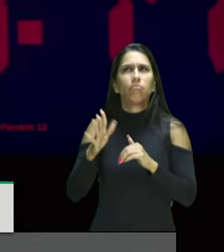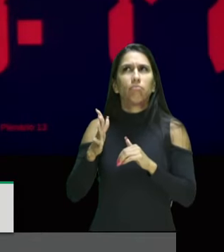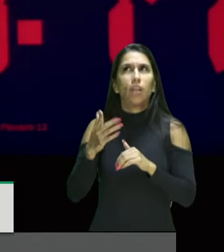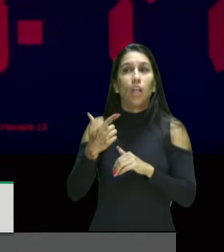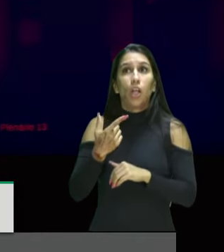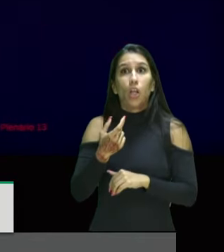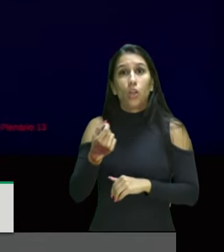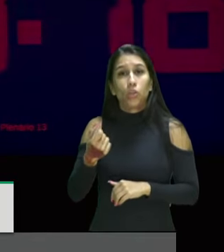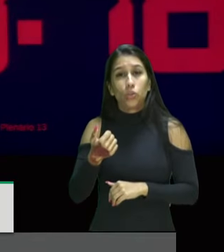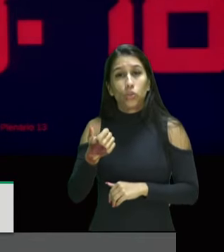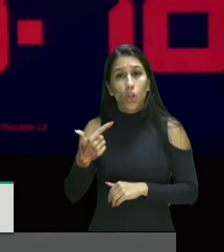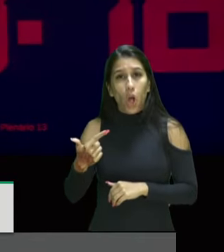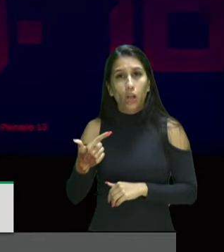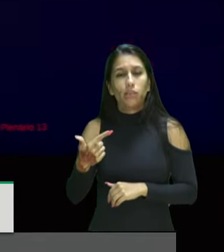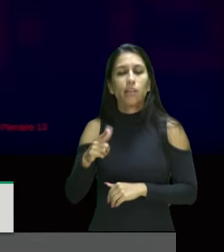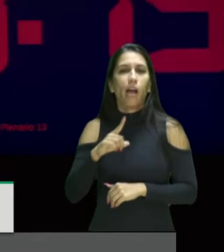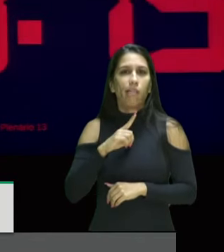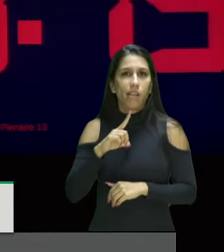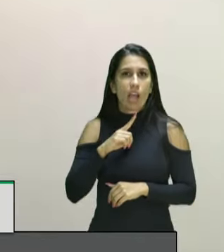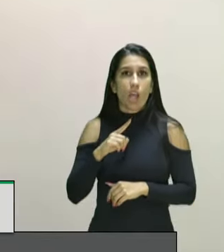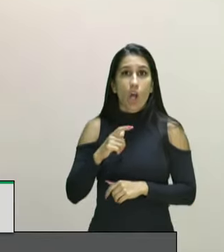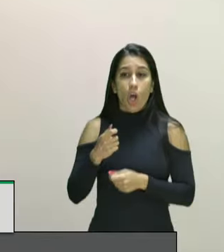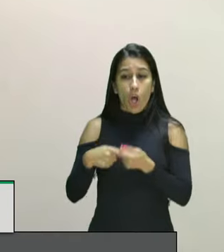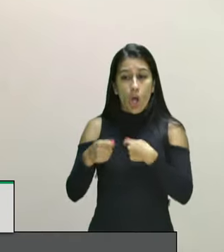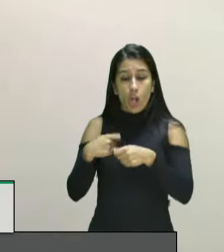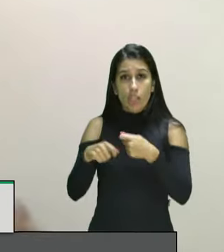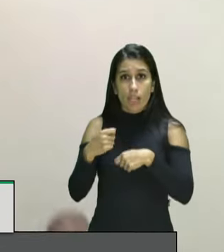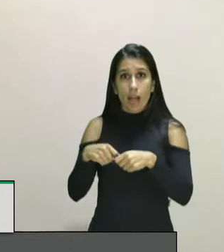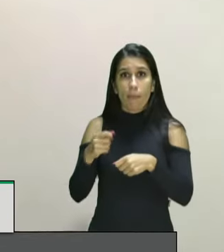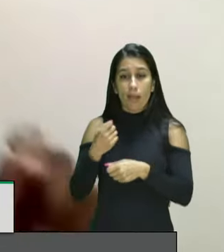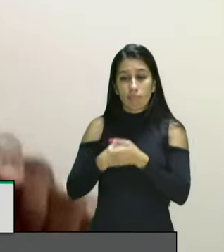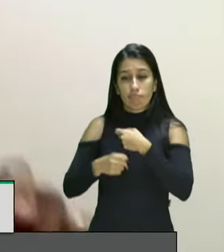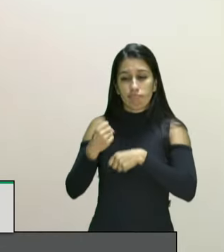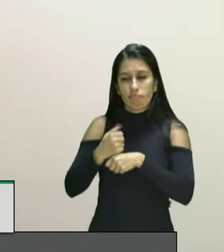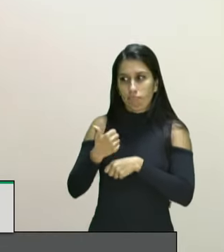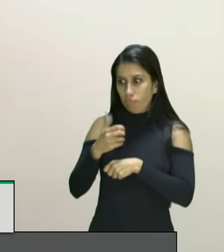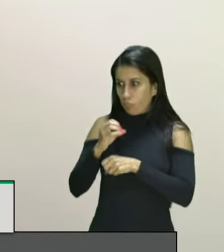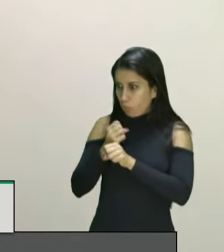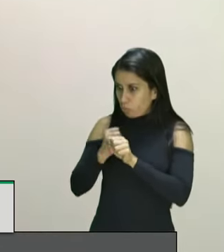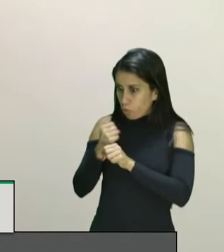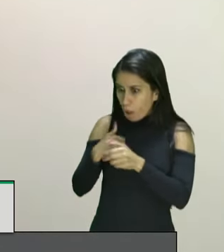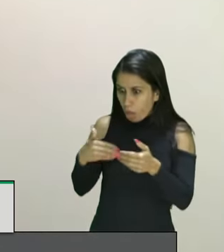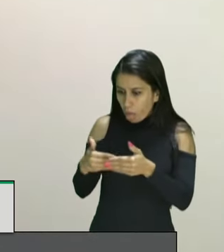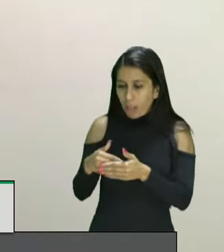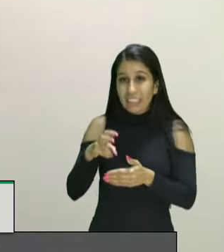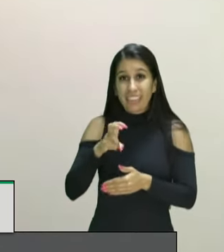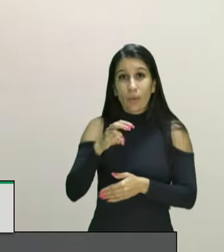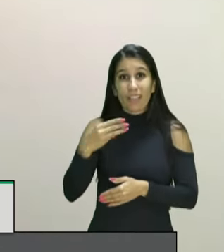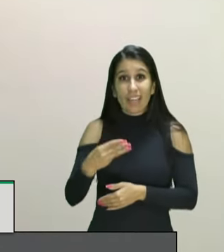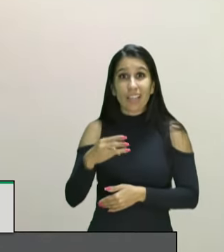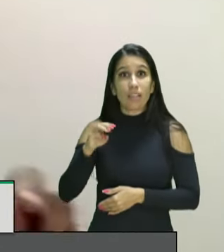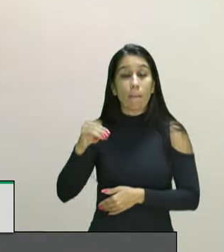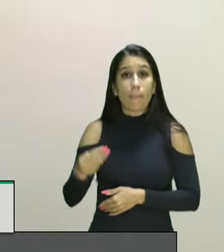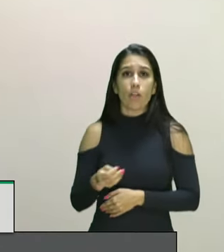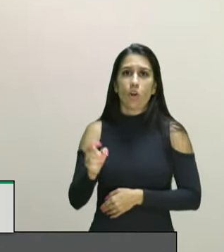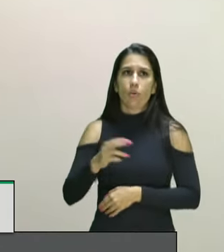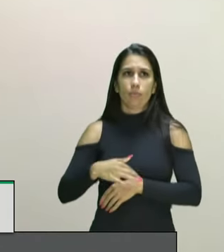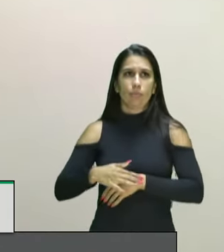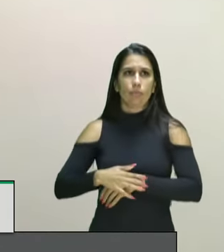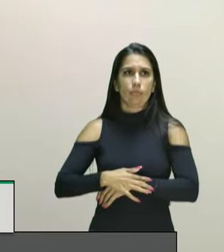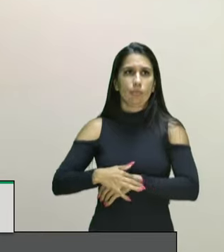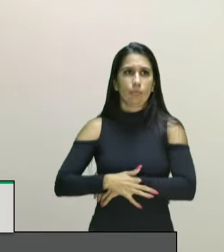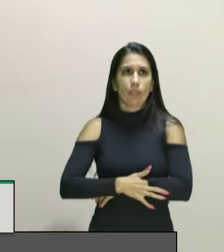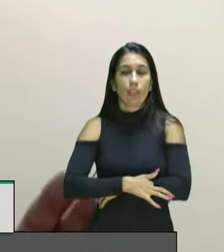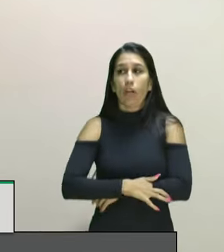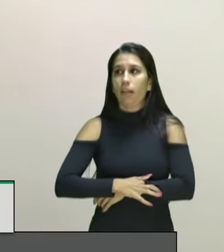fechando aqui ele é o maior orçamento dos últimos 10 anos 53 milhões em 10 anos nunca se teve um